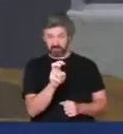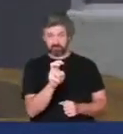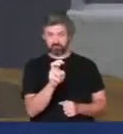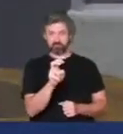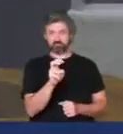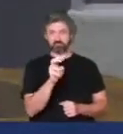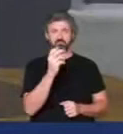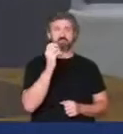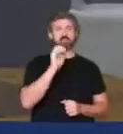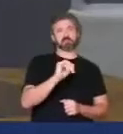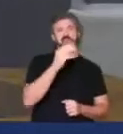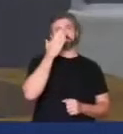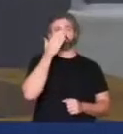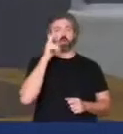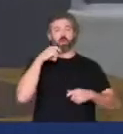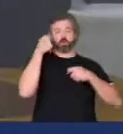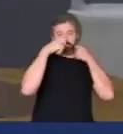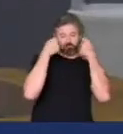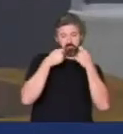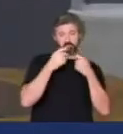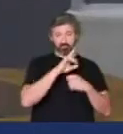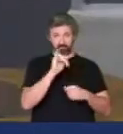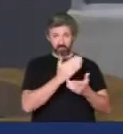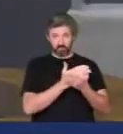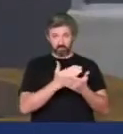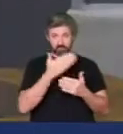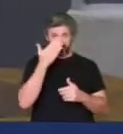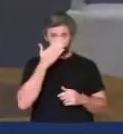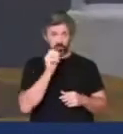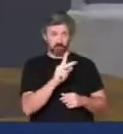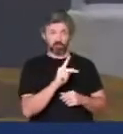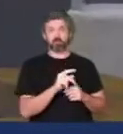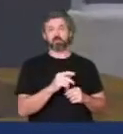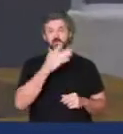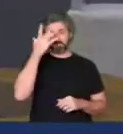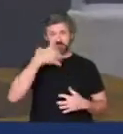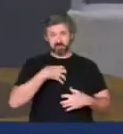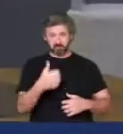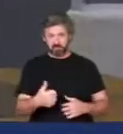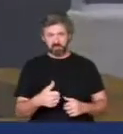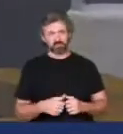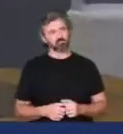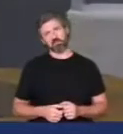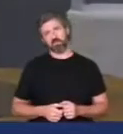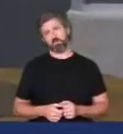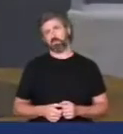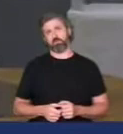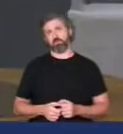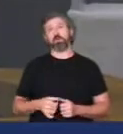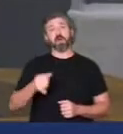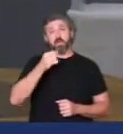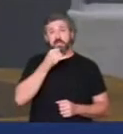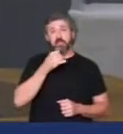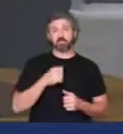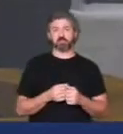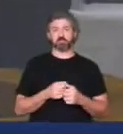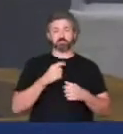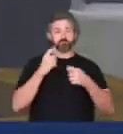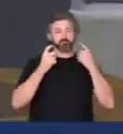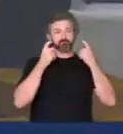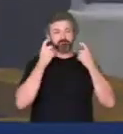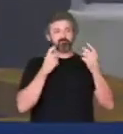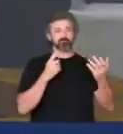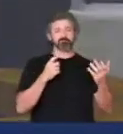talvez se prostituindo ou se arrumando para se prostituir ninguém fica bem fica triste, fica